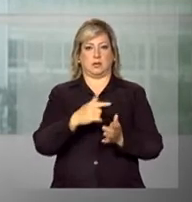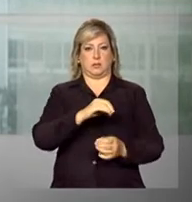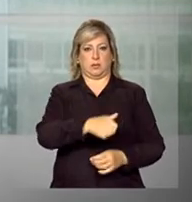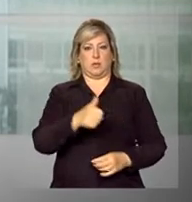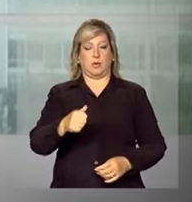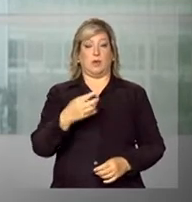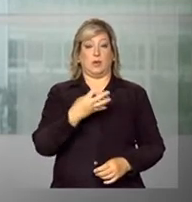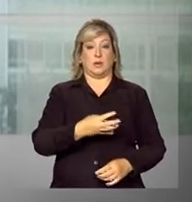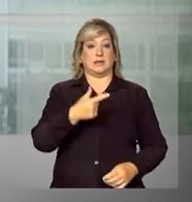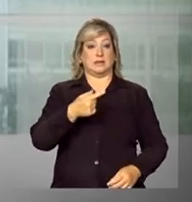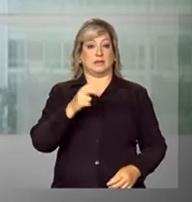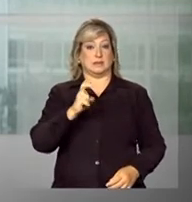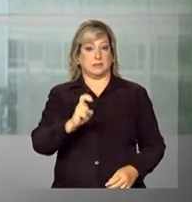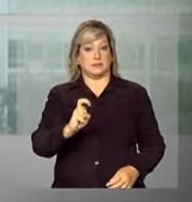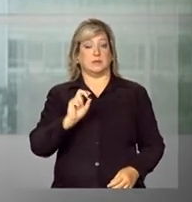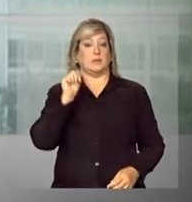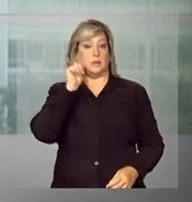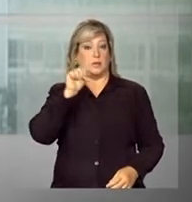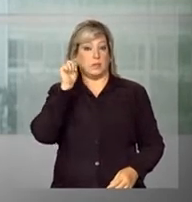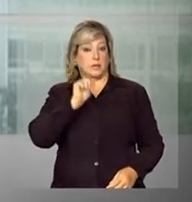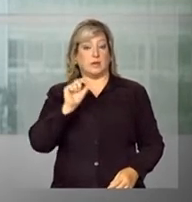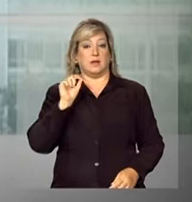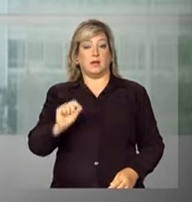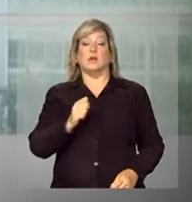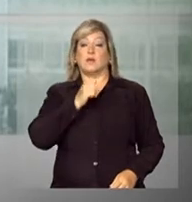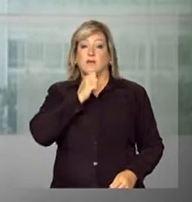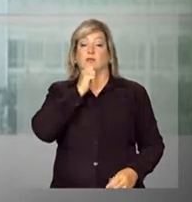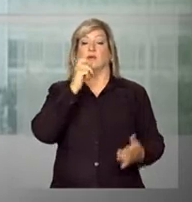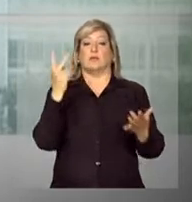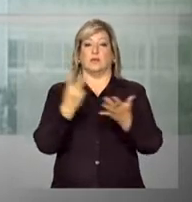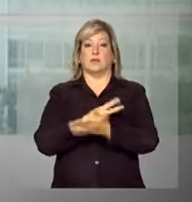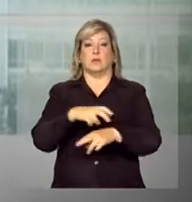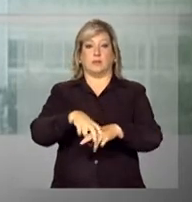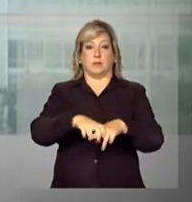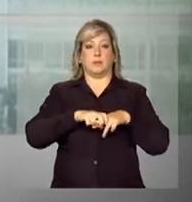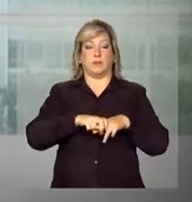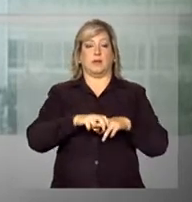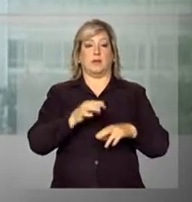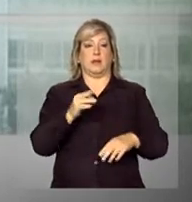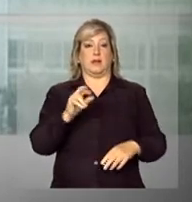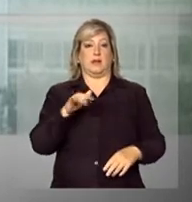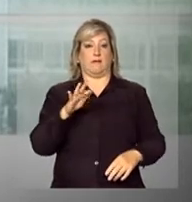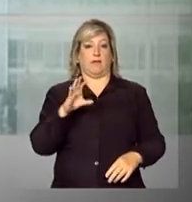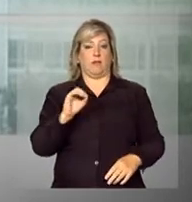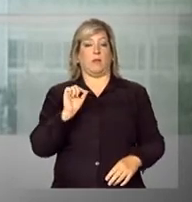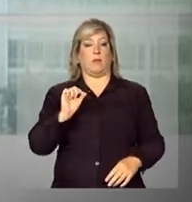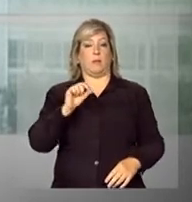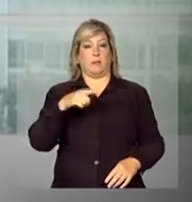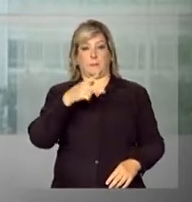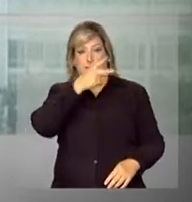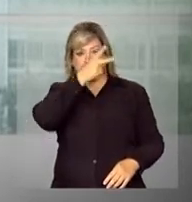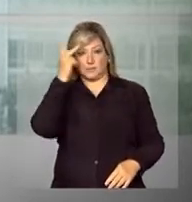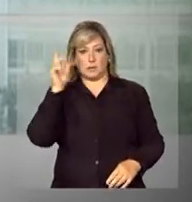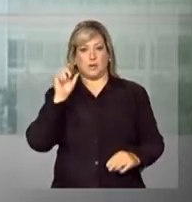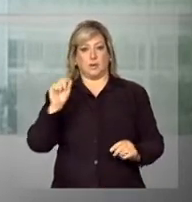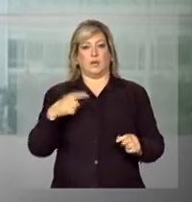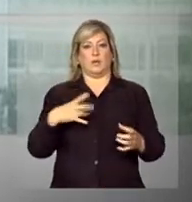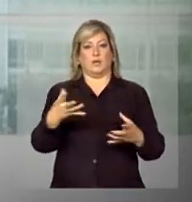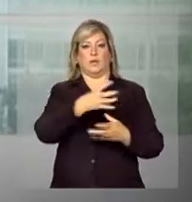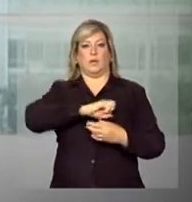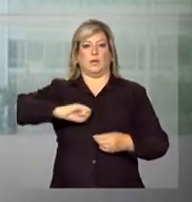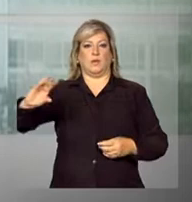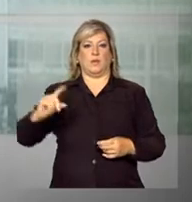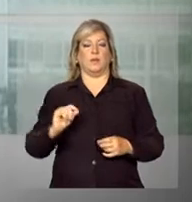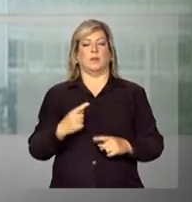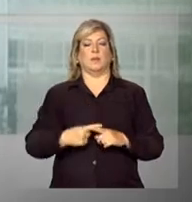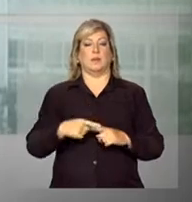475 mulheres brasileiras foram vítimas de tráfico de pessoas. Para reduzir esse número, o governo federal anuncia